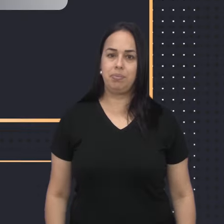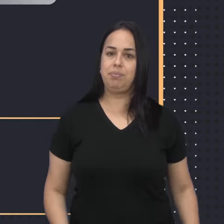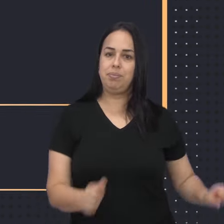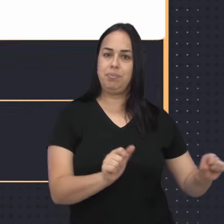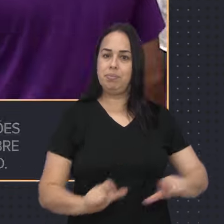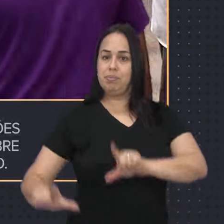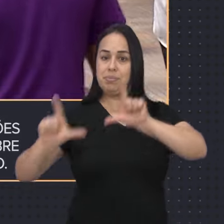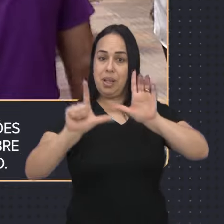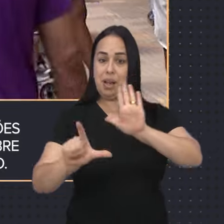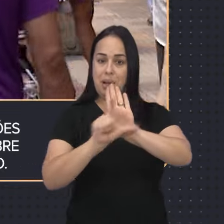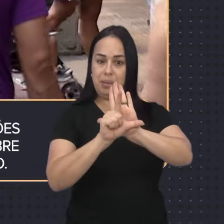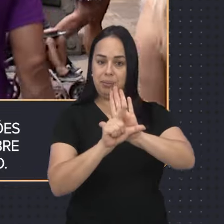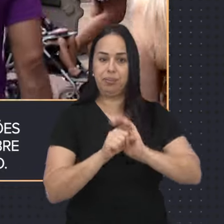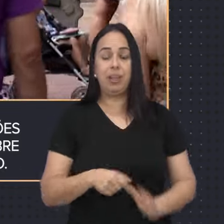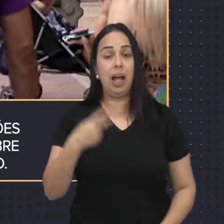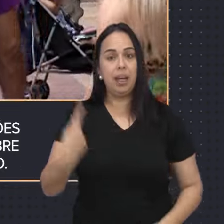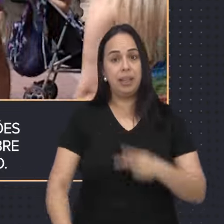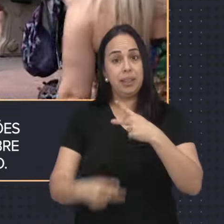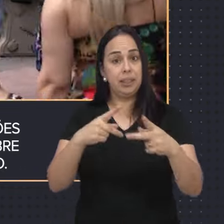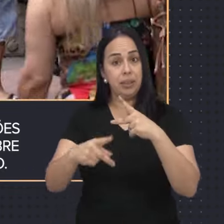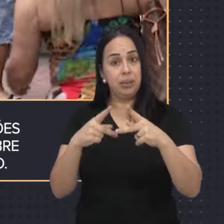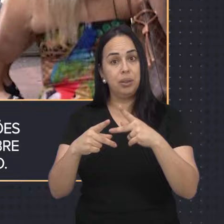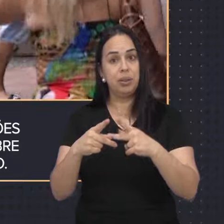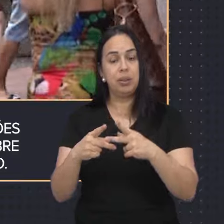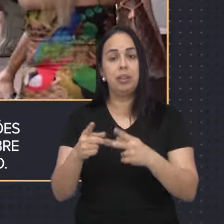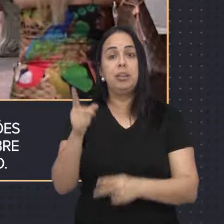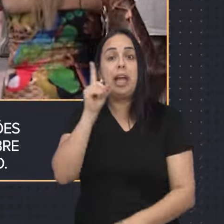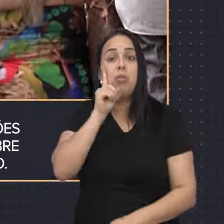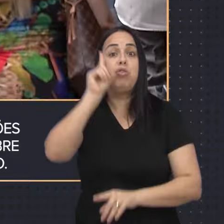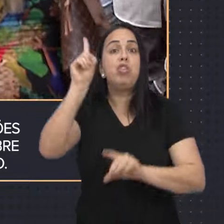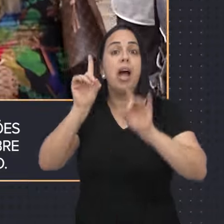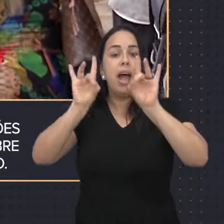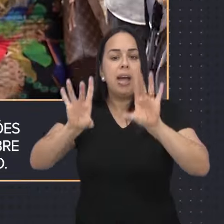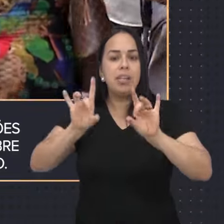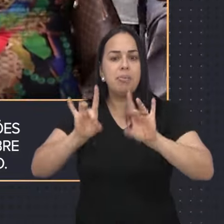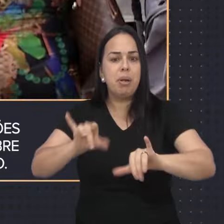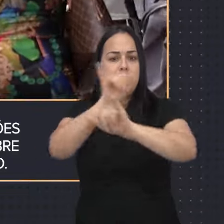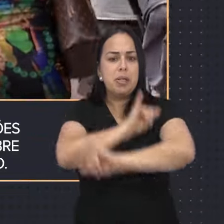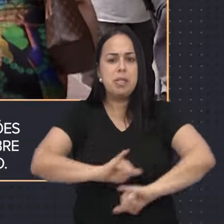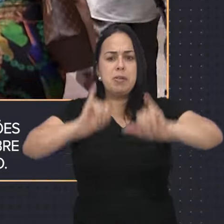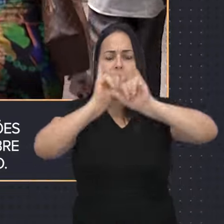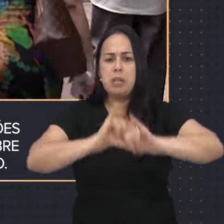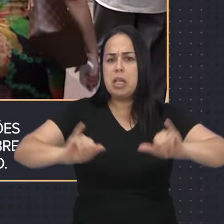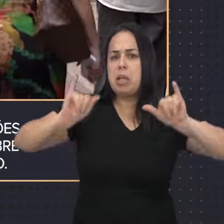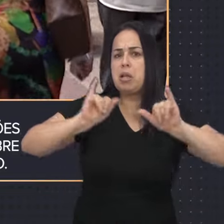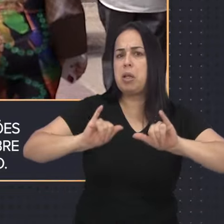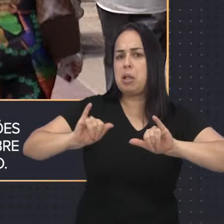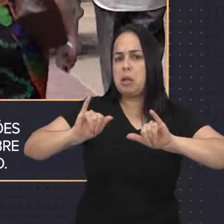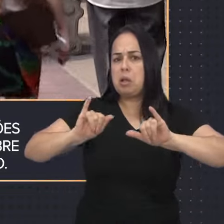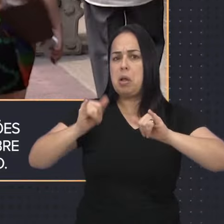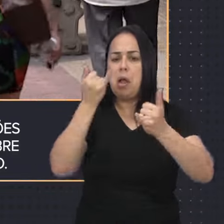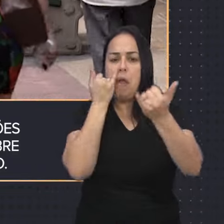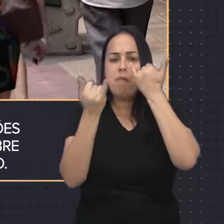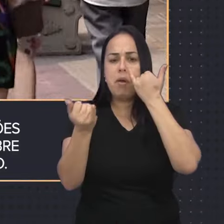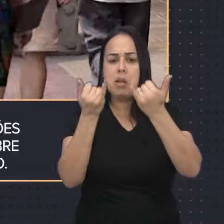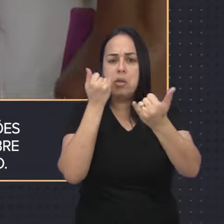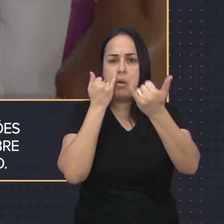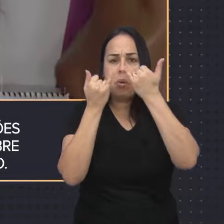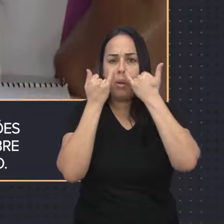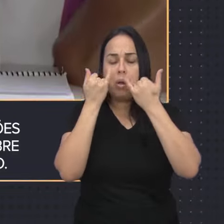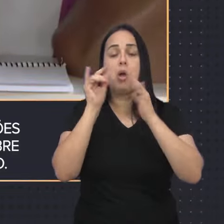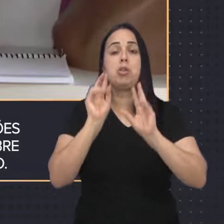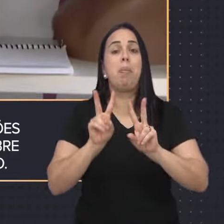Agora é lei! São José dos Campos ganhou uma data própria para divulgar informações e discutir sobre a alopécia,